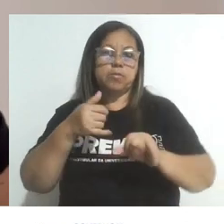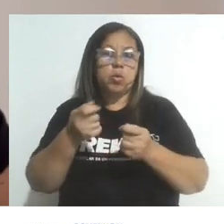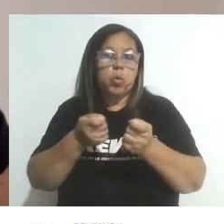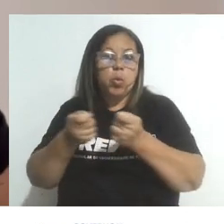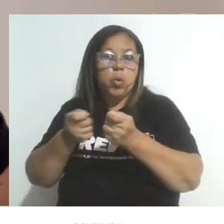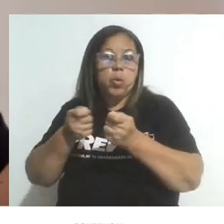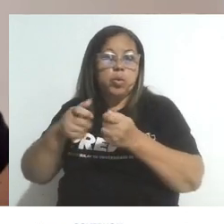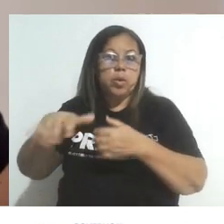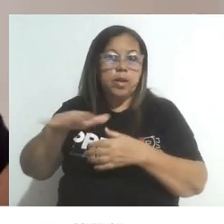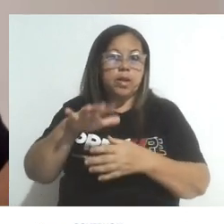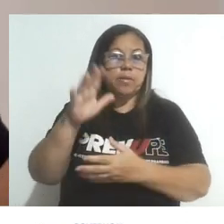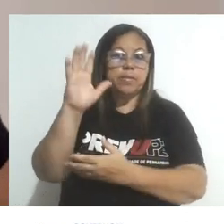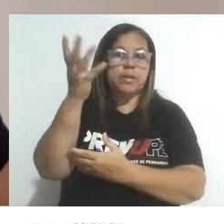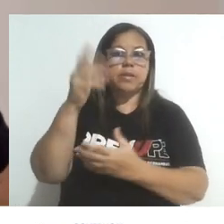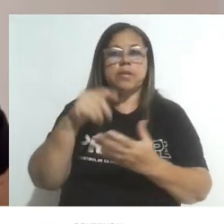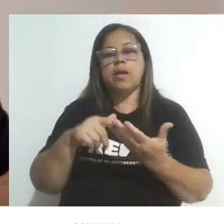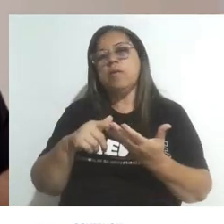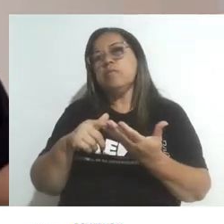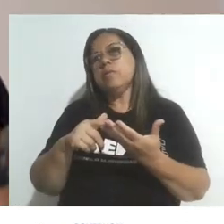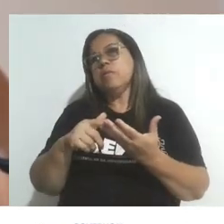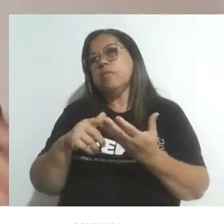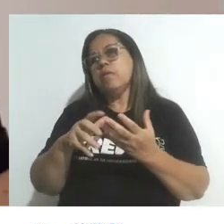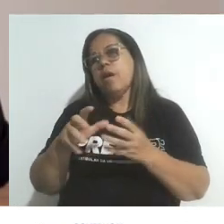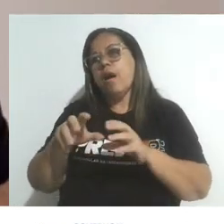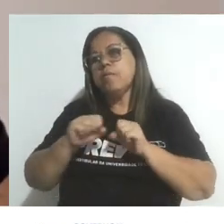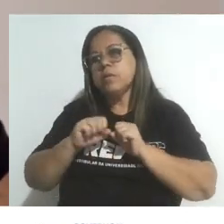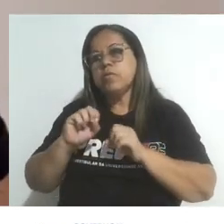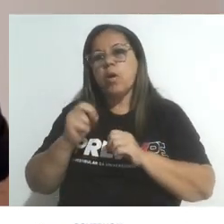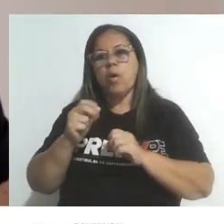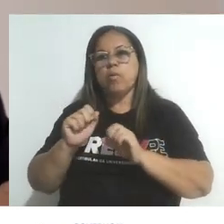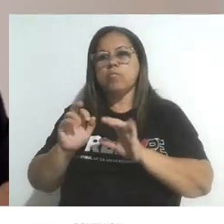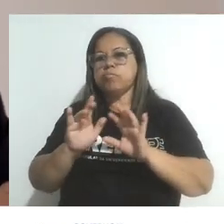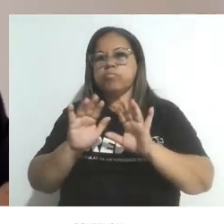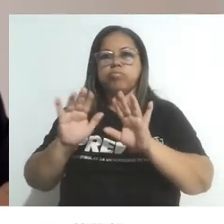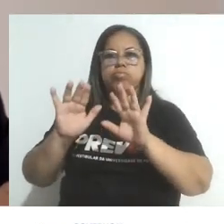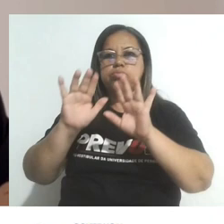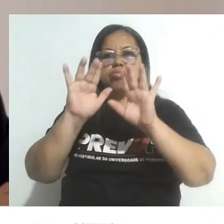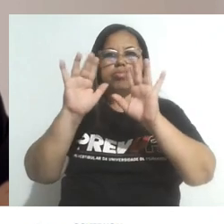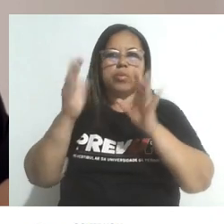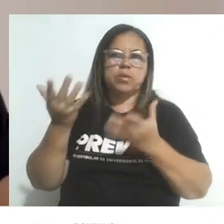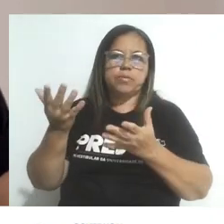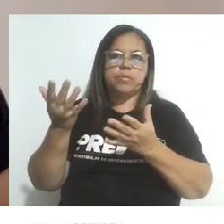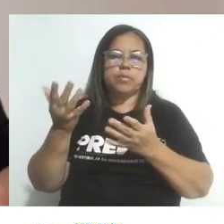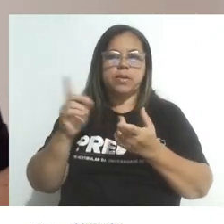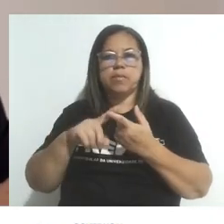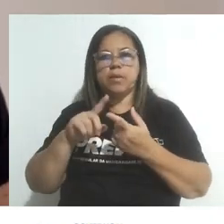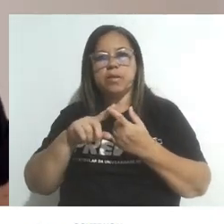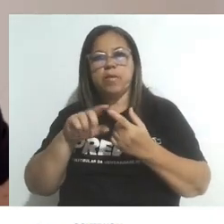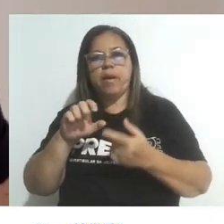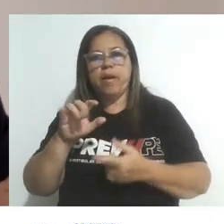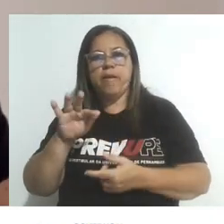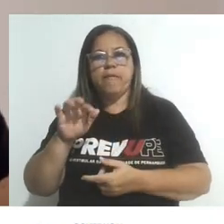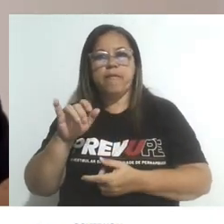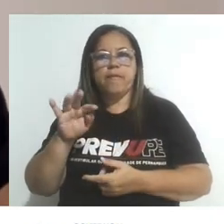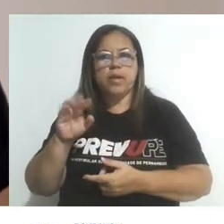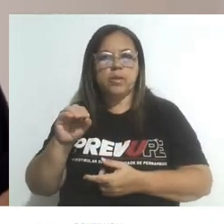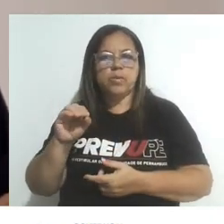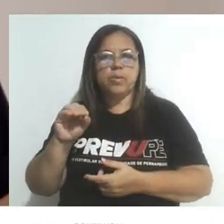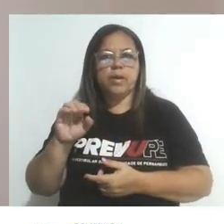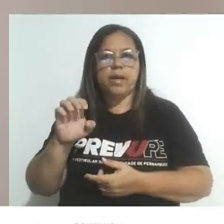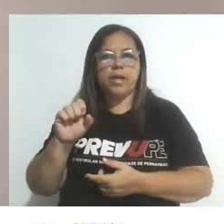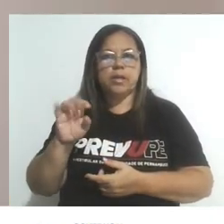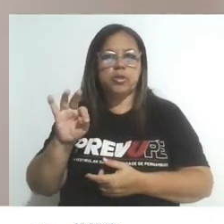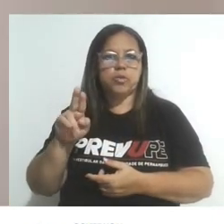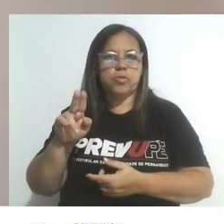através da absorção ou liberação de poluentes, emissões de gases, do esfeito estufa e despejo de efluentes em